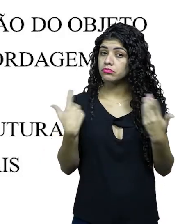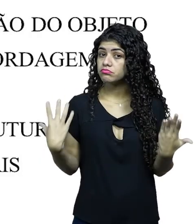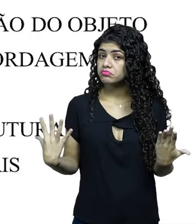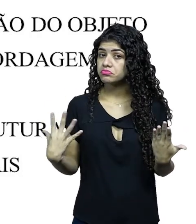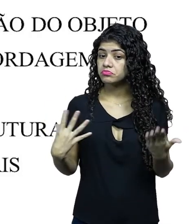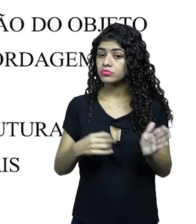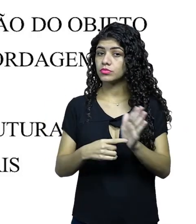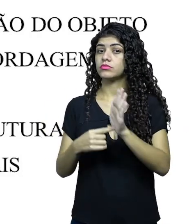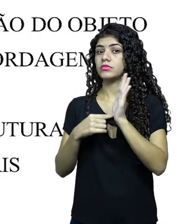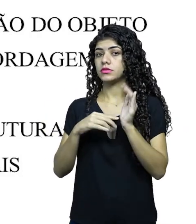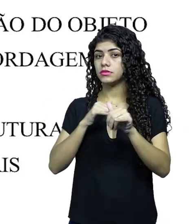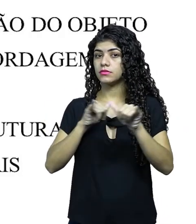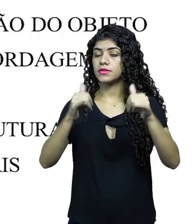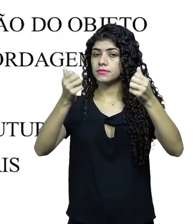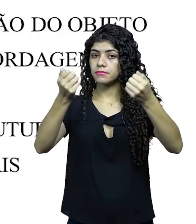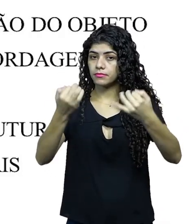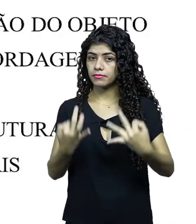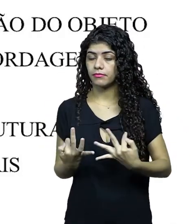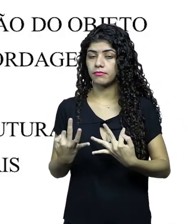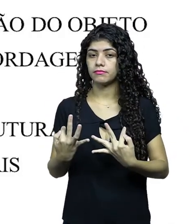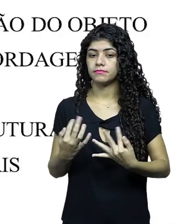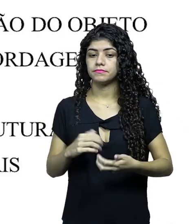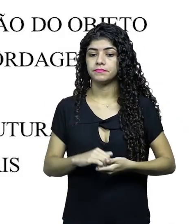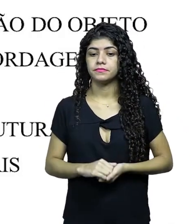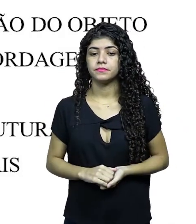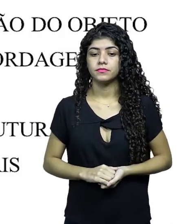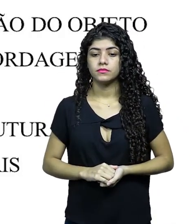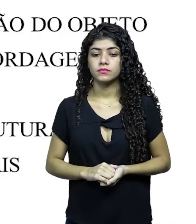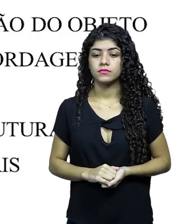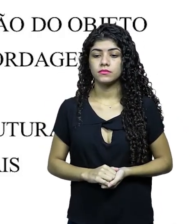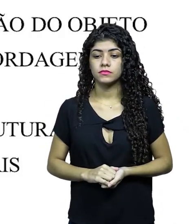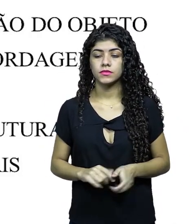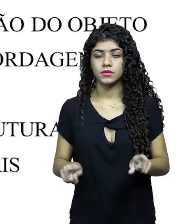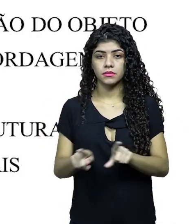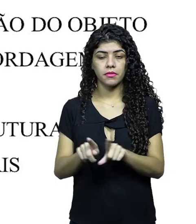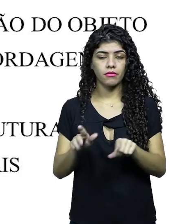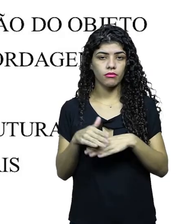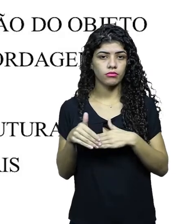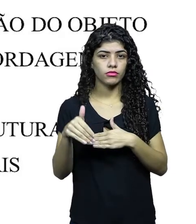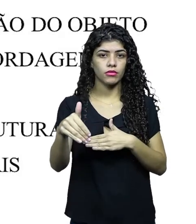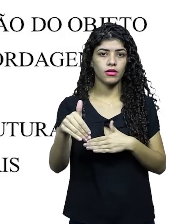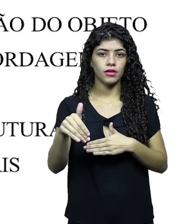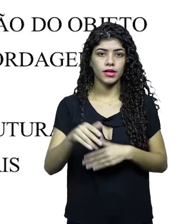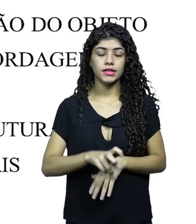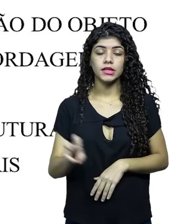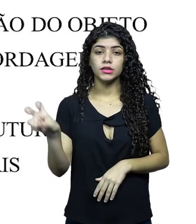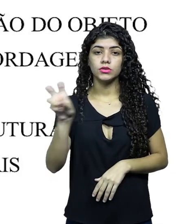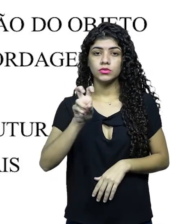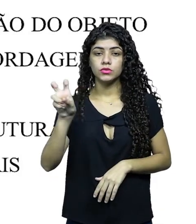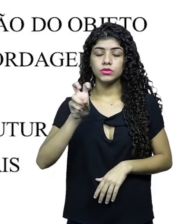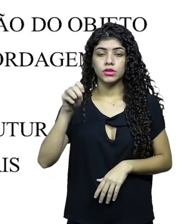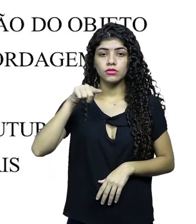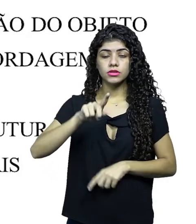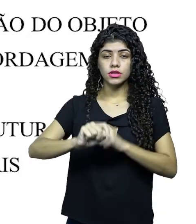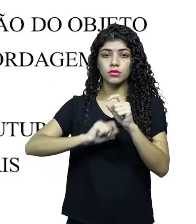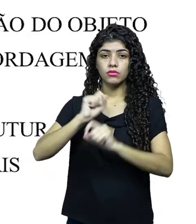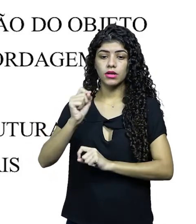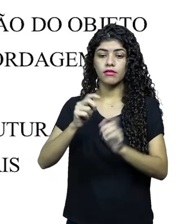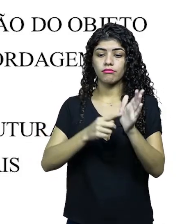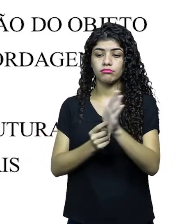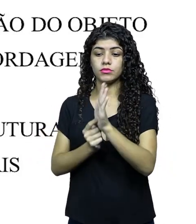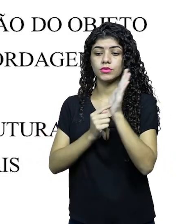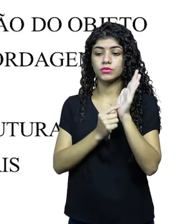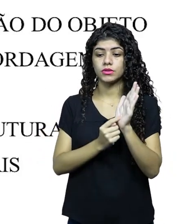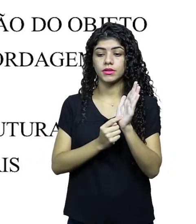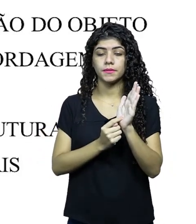escolhas, né? Que você escolheu para o seu filme, para a sua série. E vamos seguir. No item